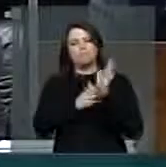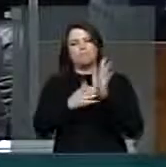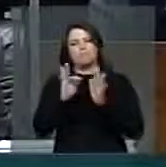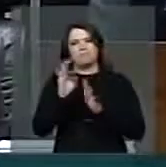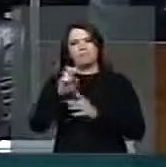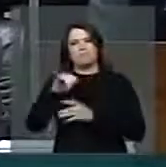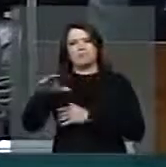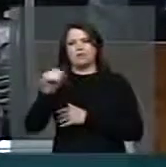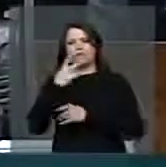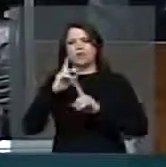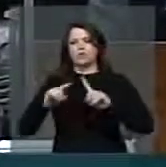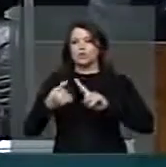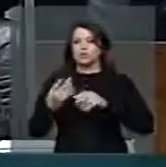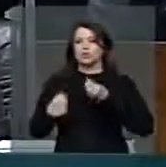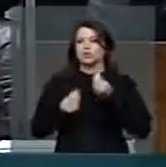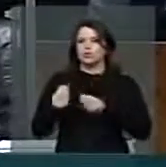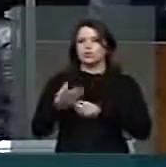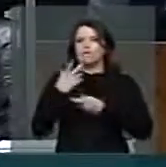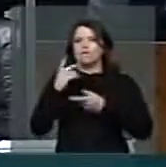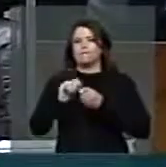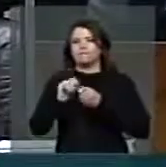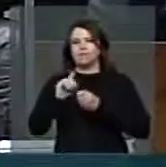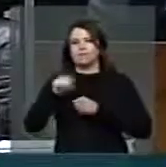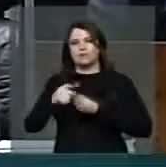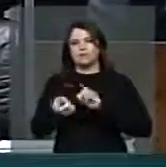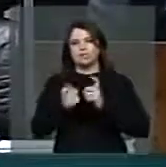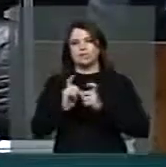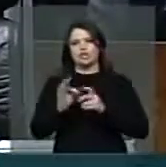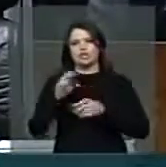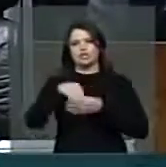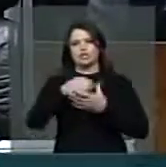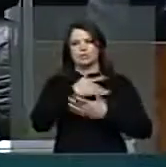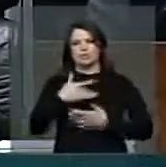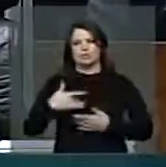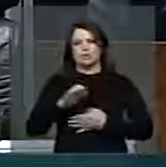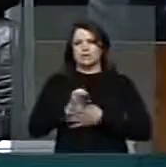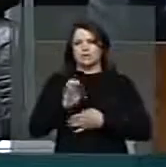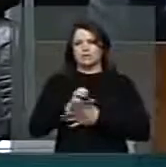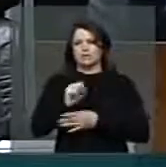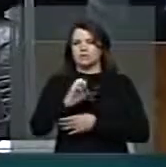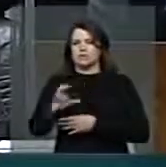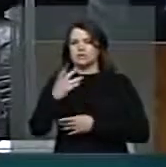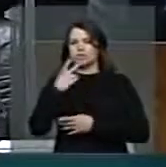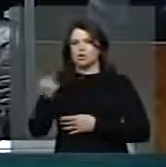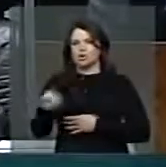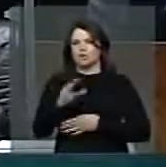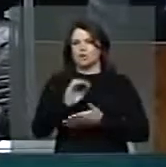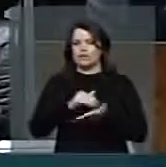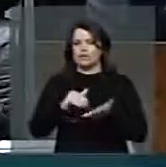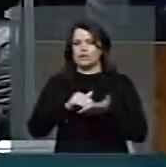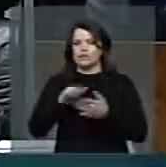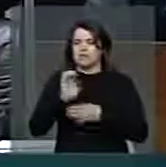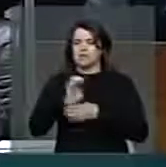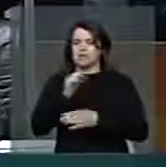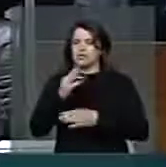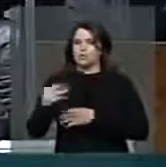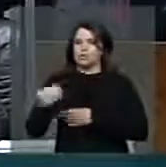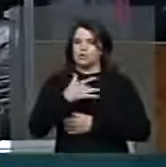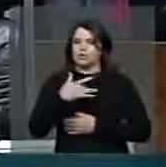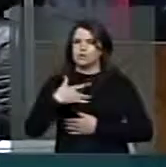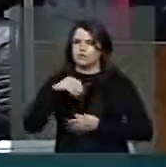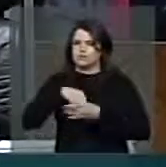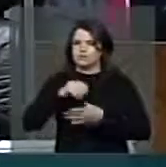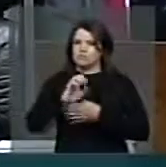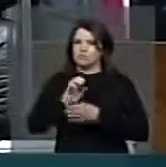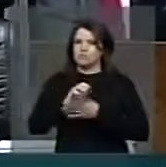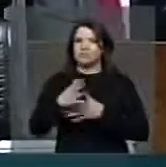tem um grande desafio que é ser gestora da saúde do estado de Santa Catarina, nova secretária de estado da saúde do